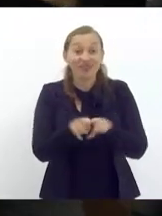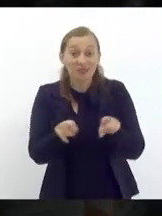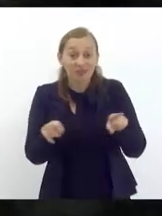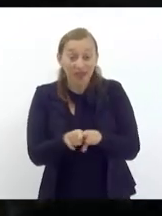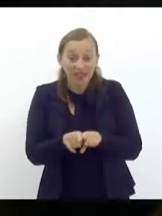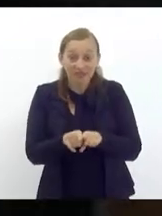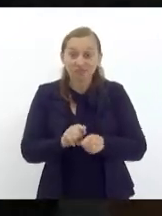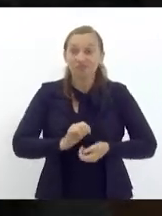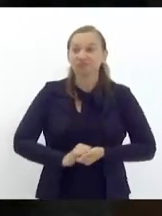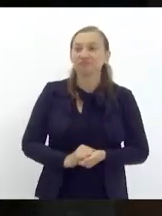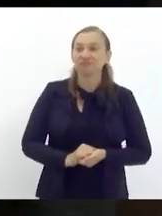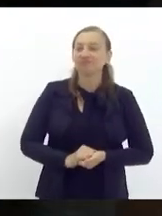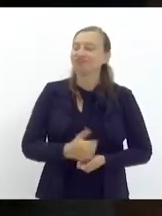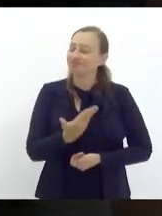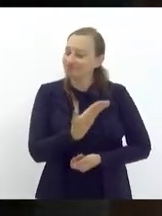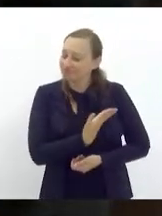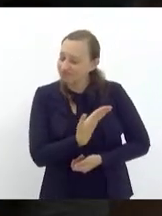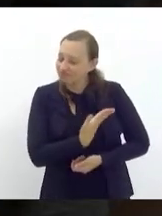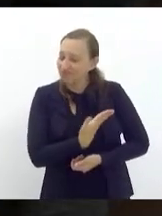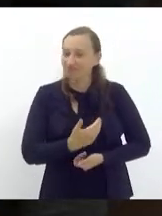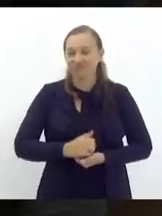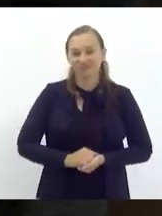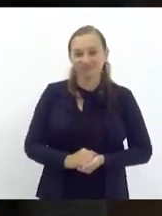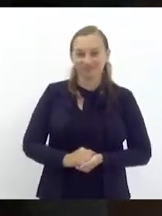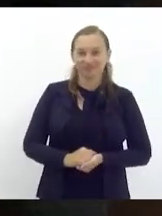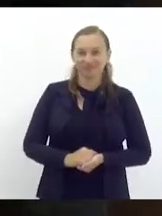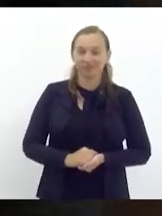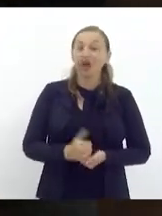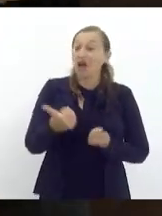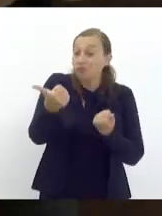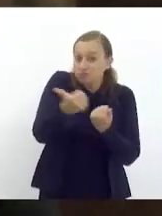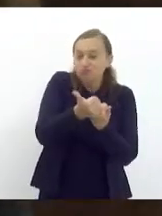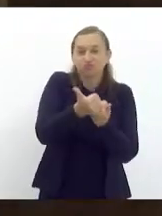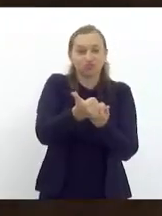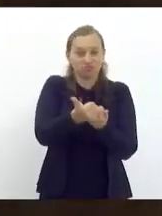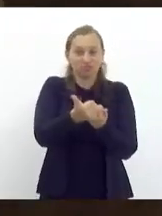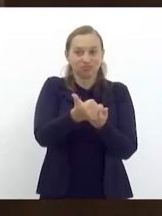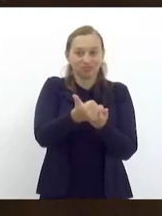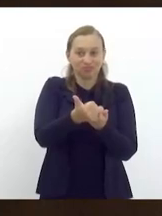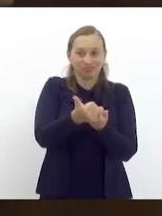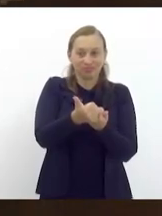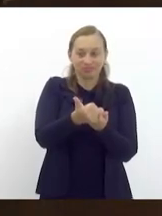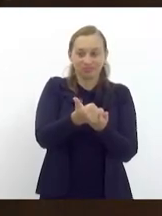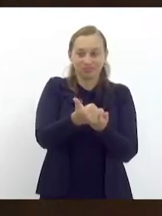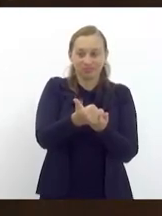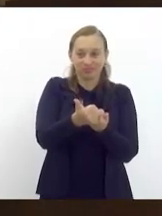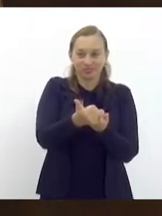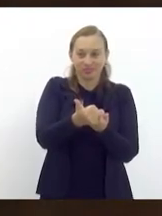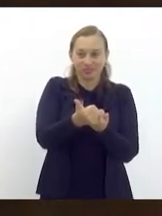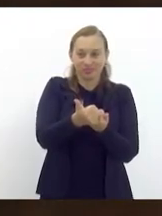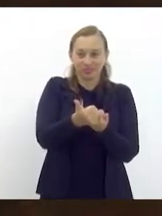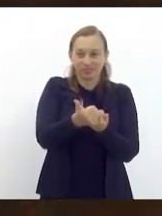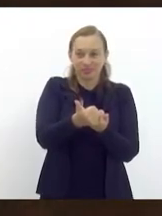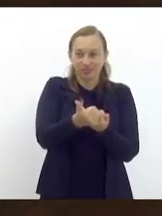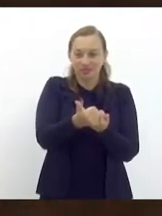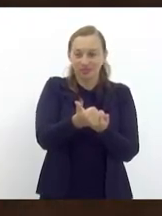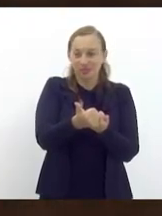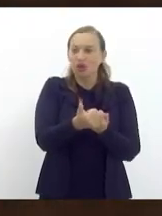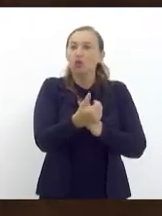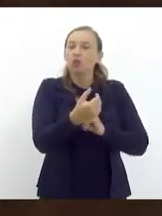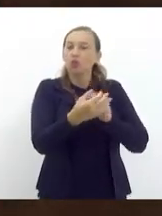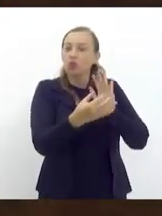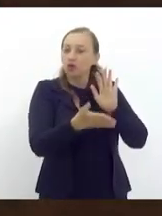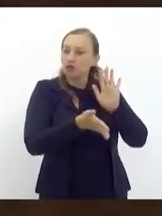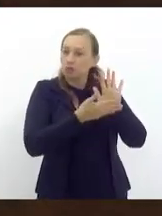aos colegas que apoiaram com as tratativas e pareceres na CCJ